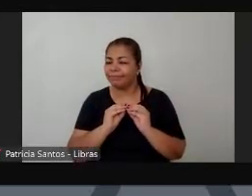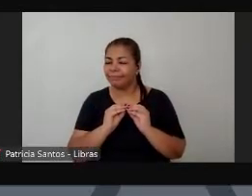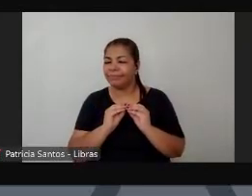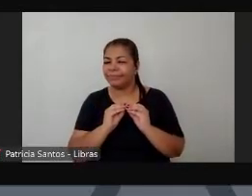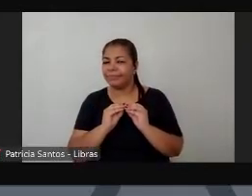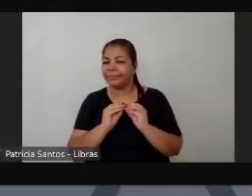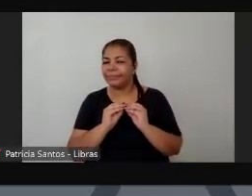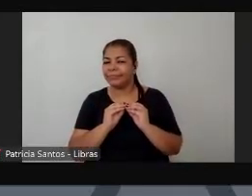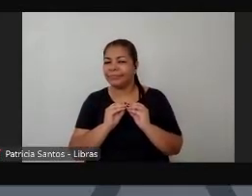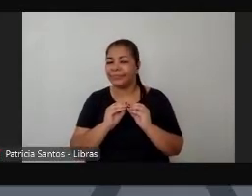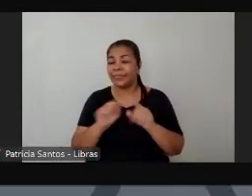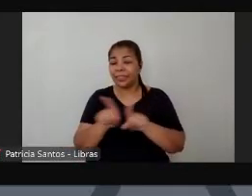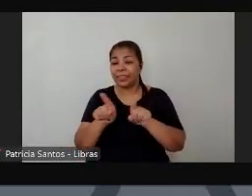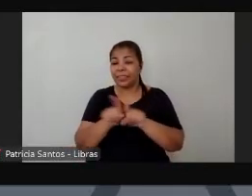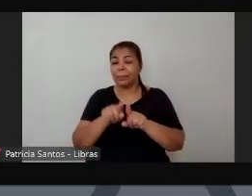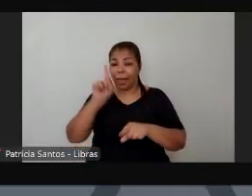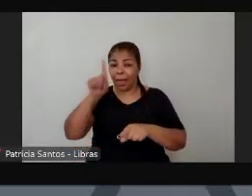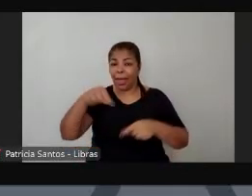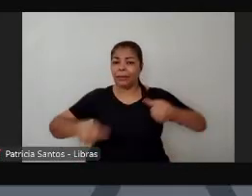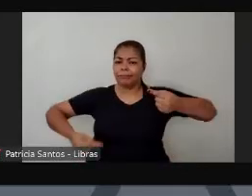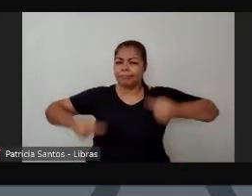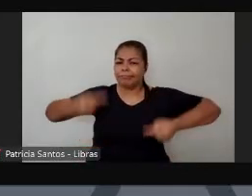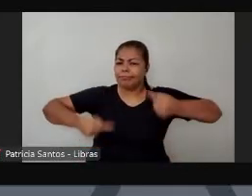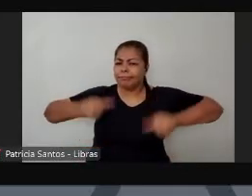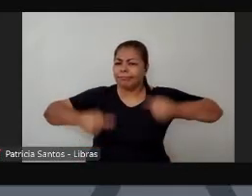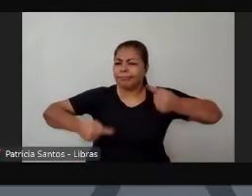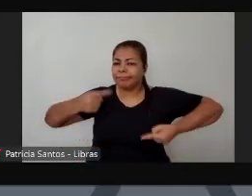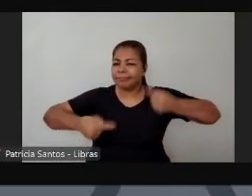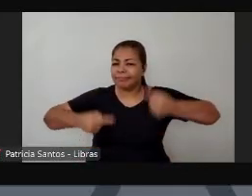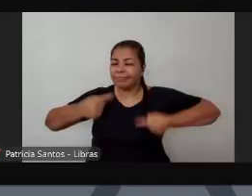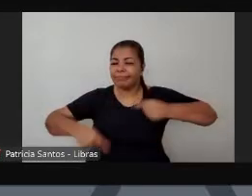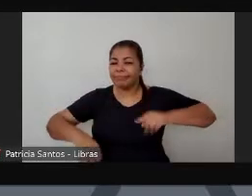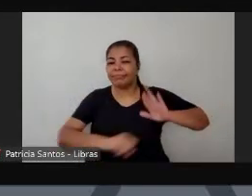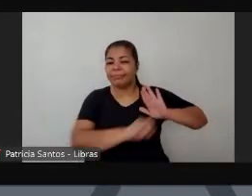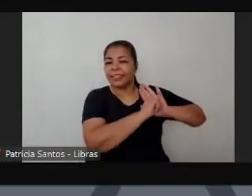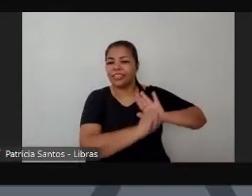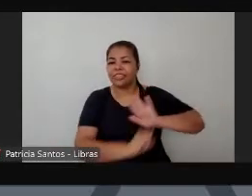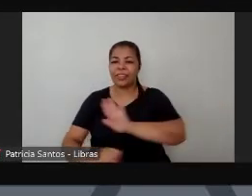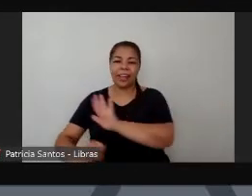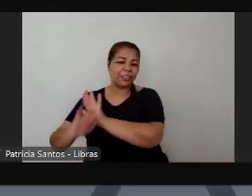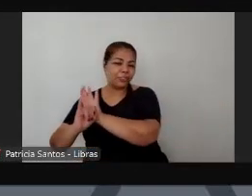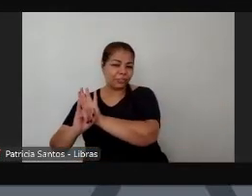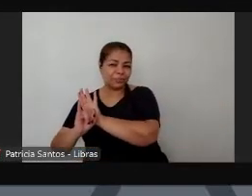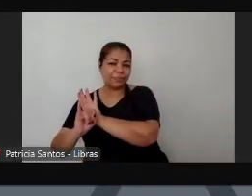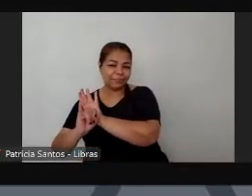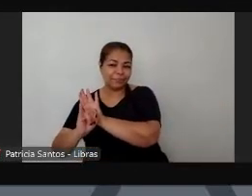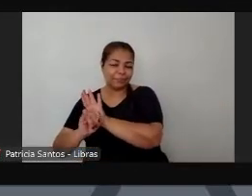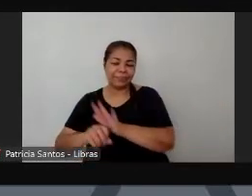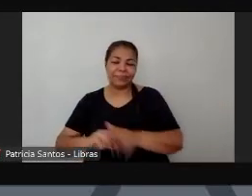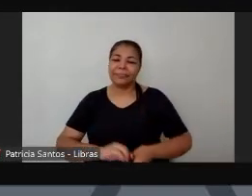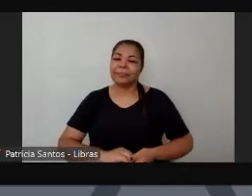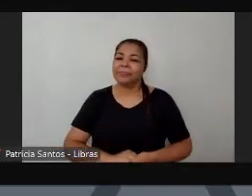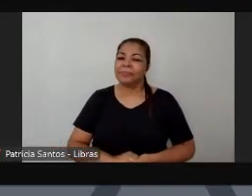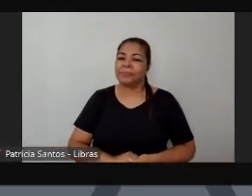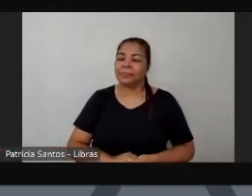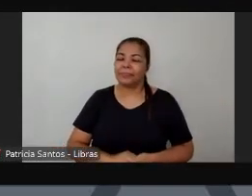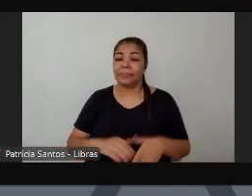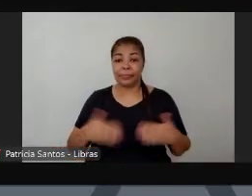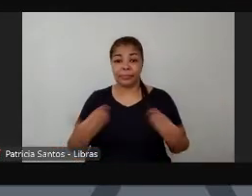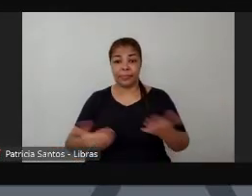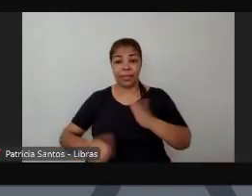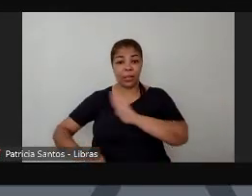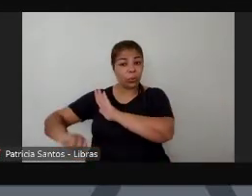justamente disputando essas trajetórias e essas identidades né então o crime e às